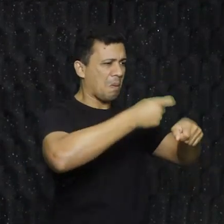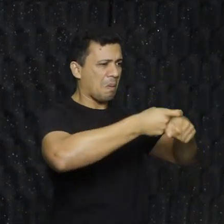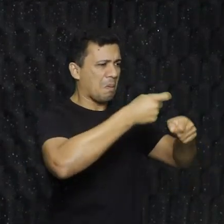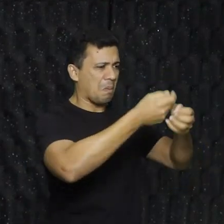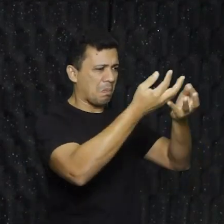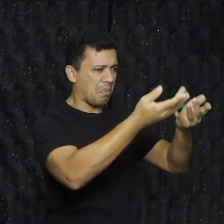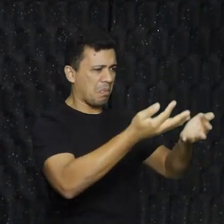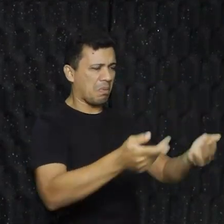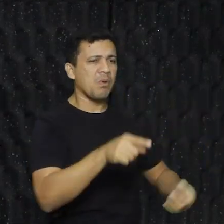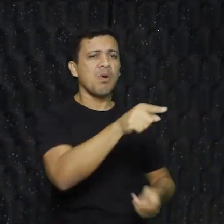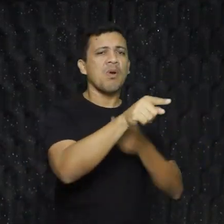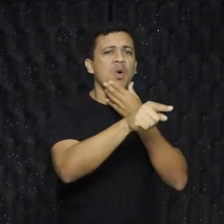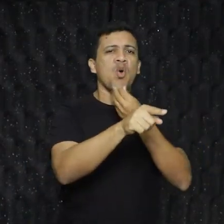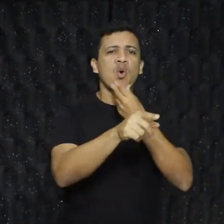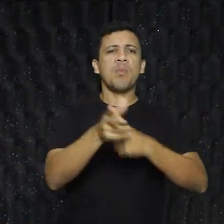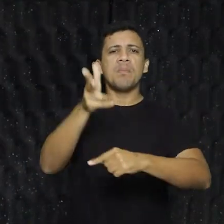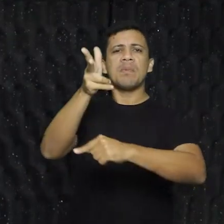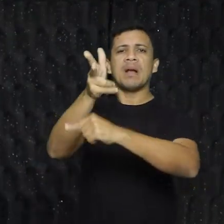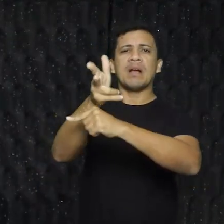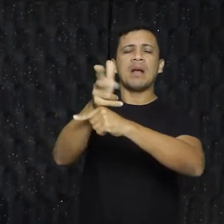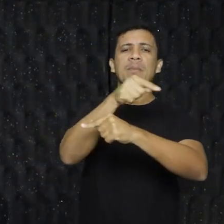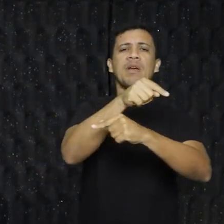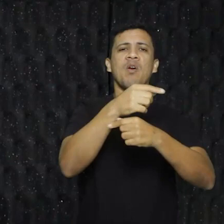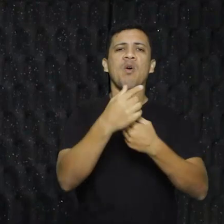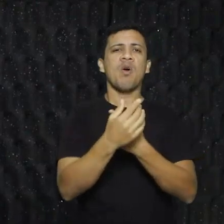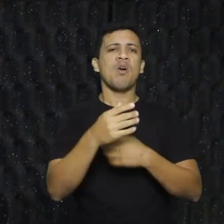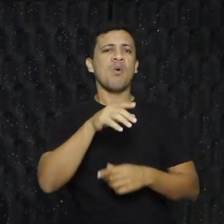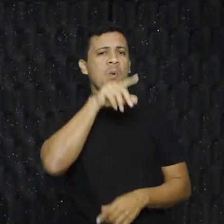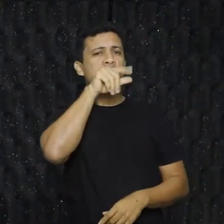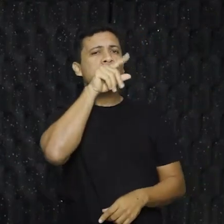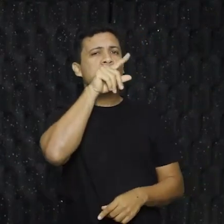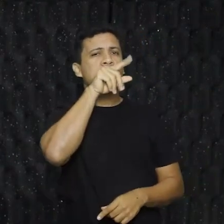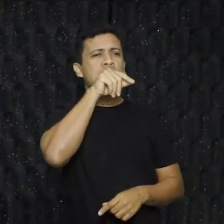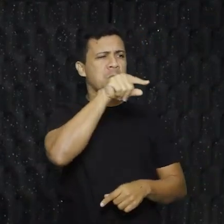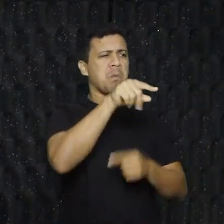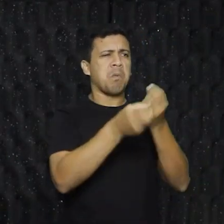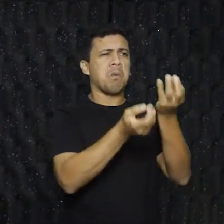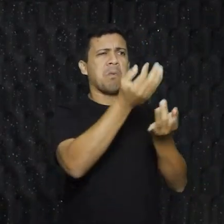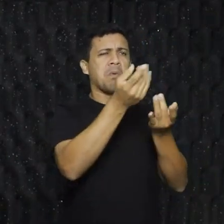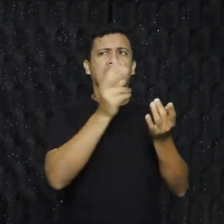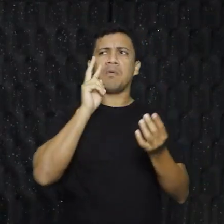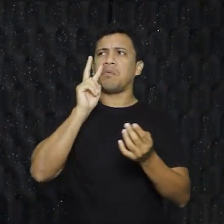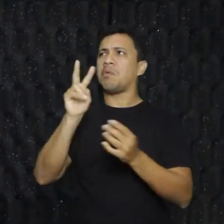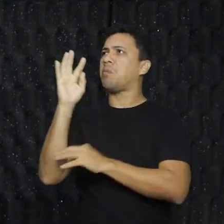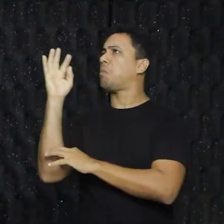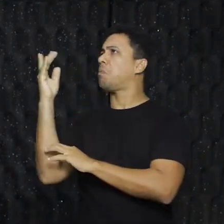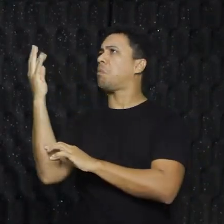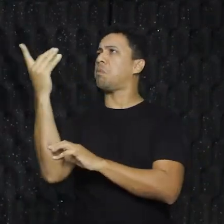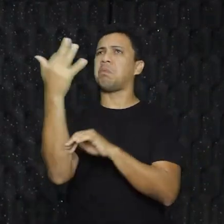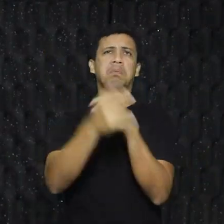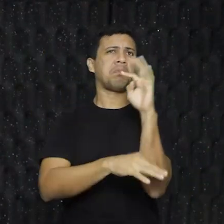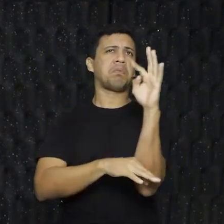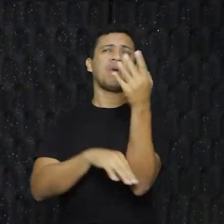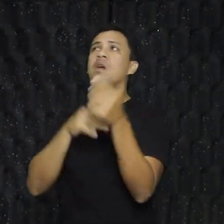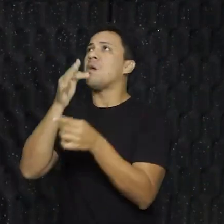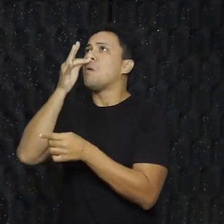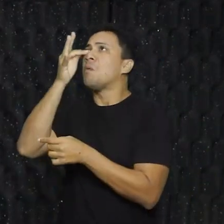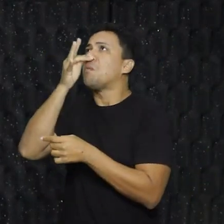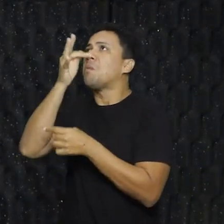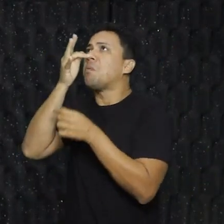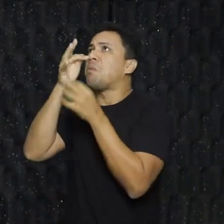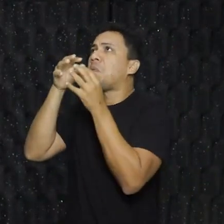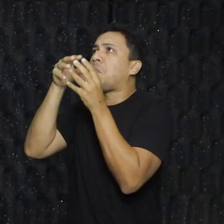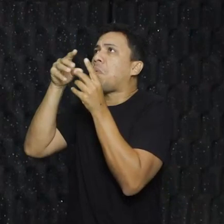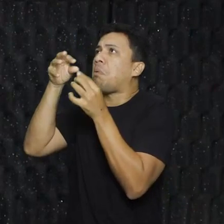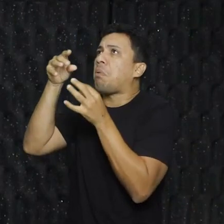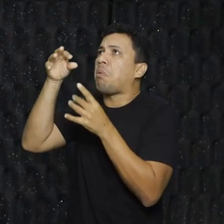câmera virou uma ave fênix, começou a pegar fogo, quando eu me dei conta eu estava no meio de uma floresta. Tinha flores que começaram a derreter e relógios que começaram